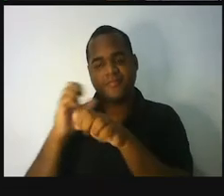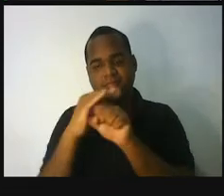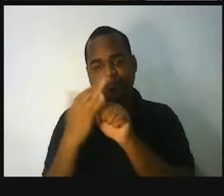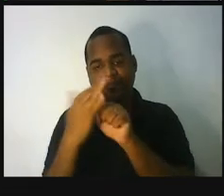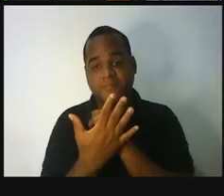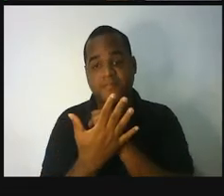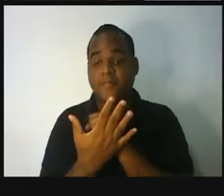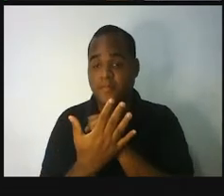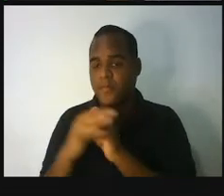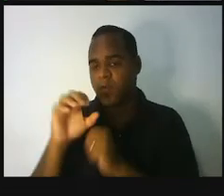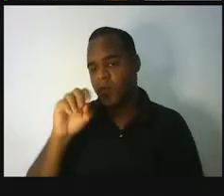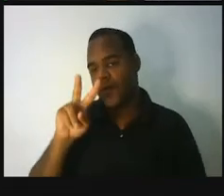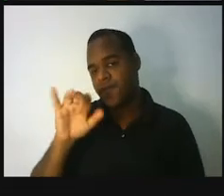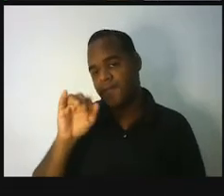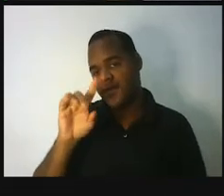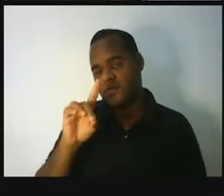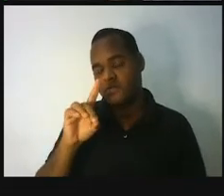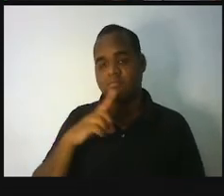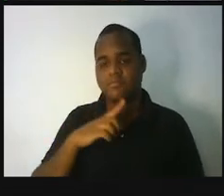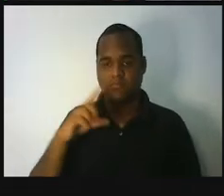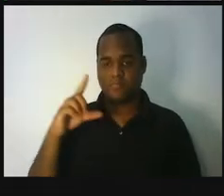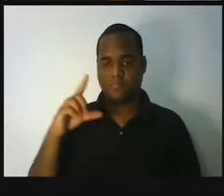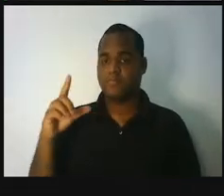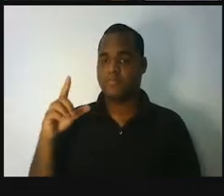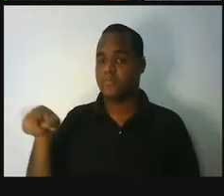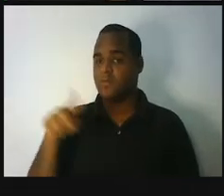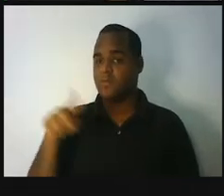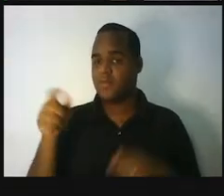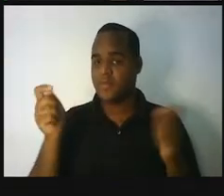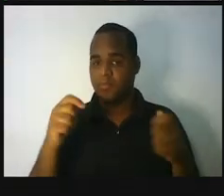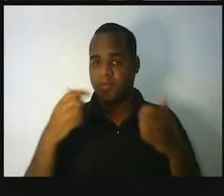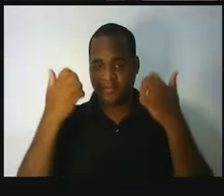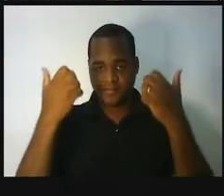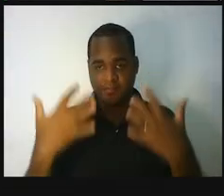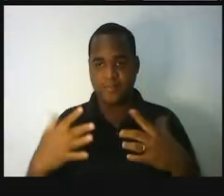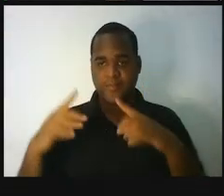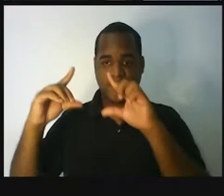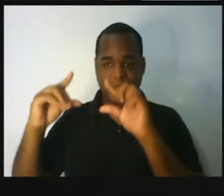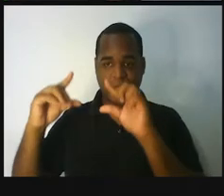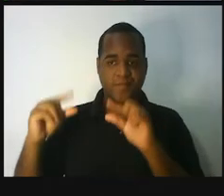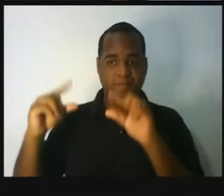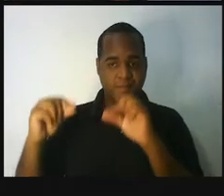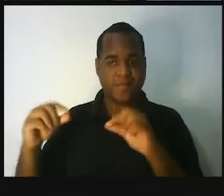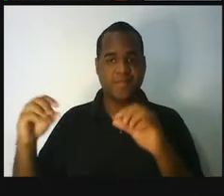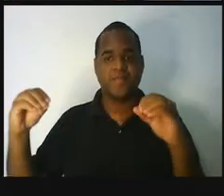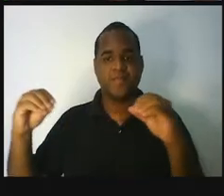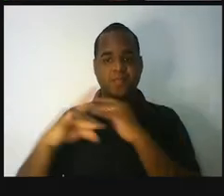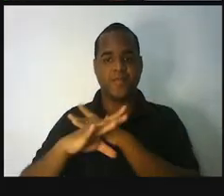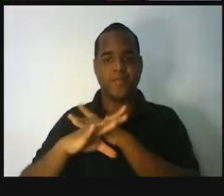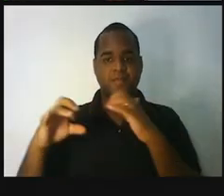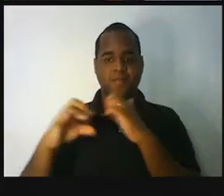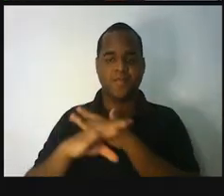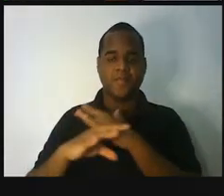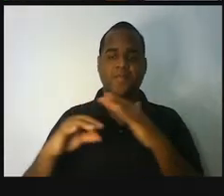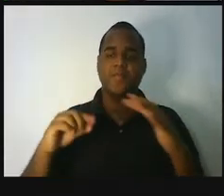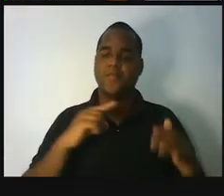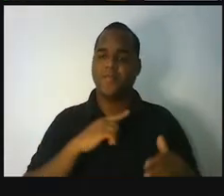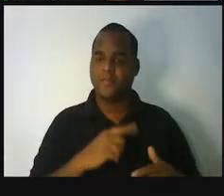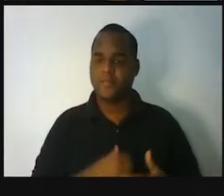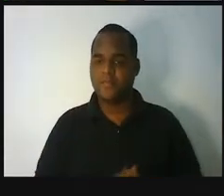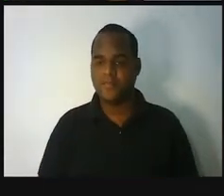coronavírus, né, foi essa redução nesse fluxo turístico a nível mundial.